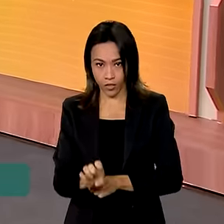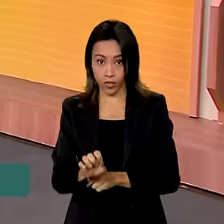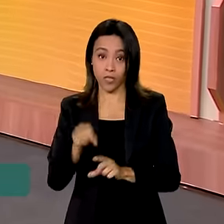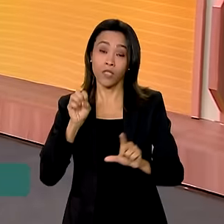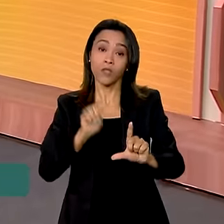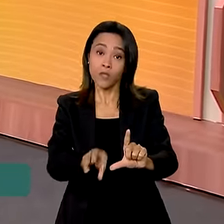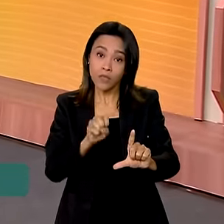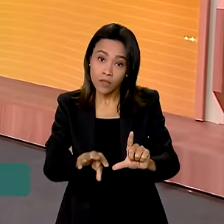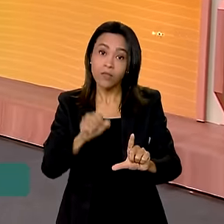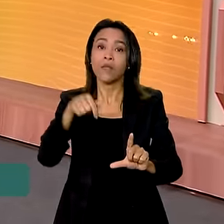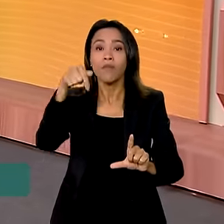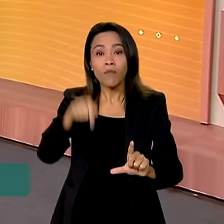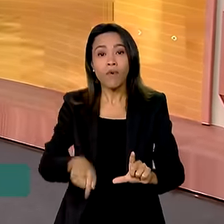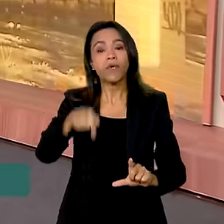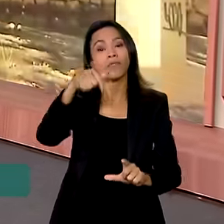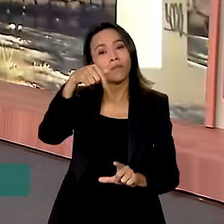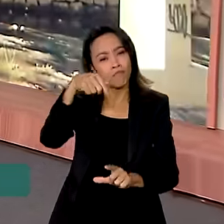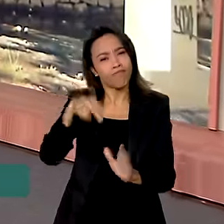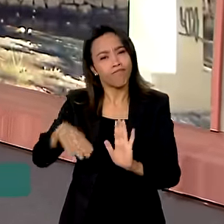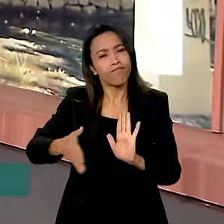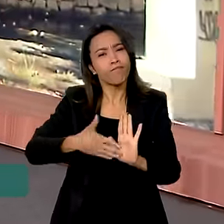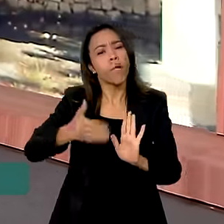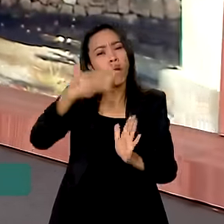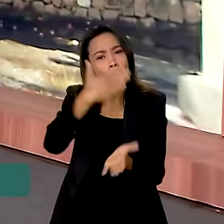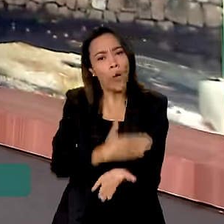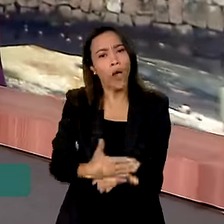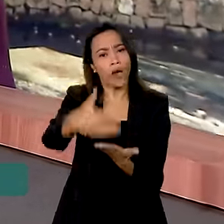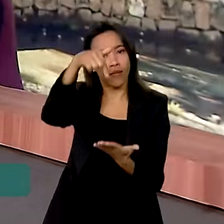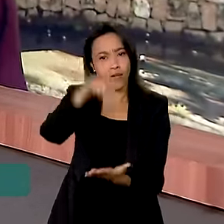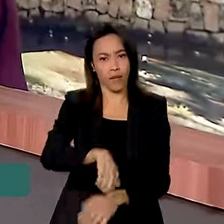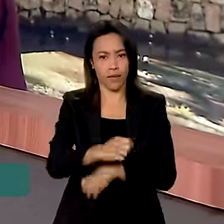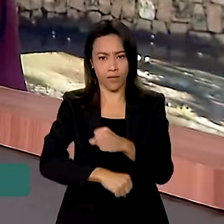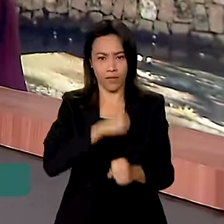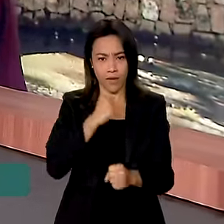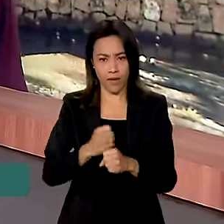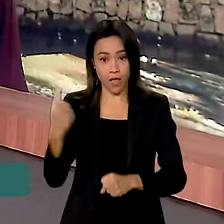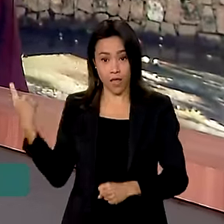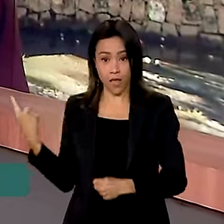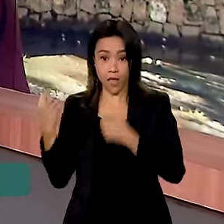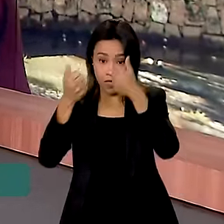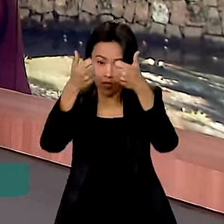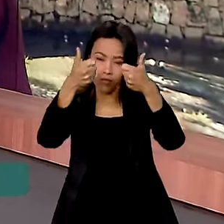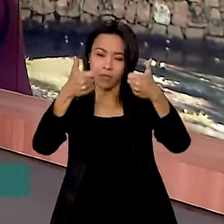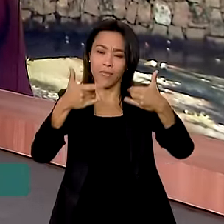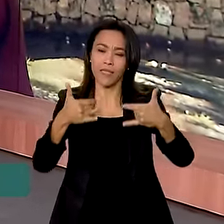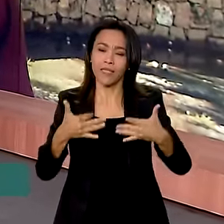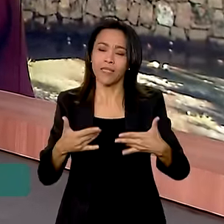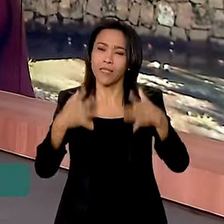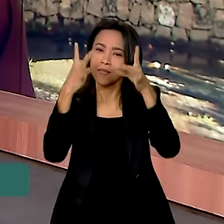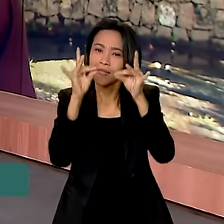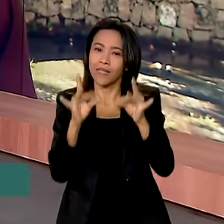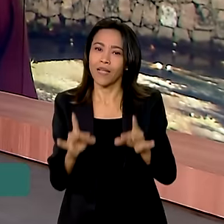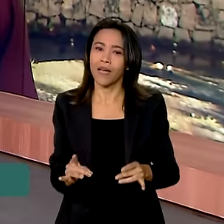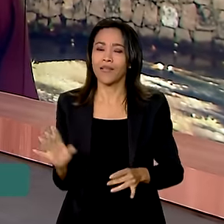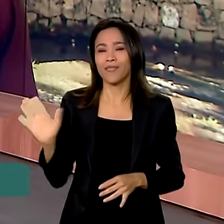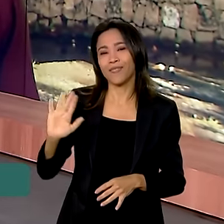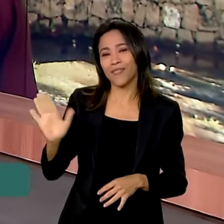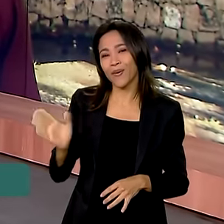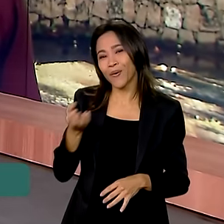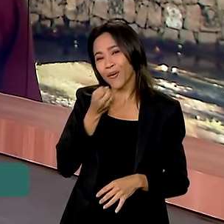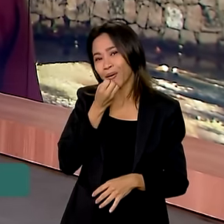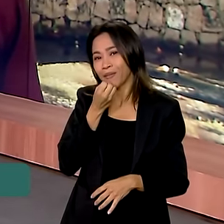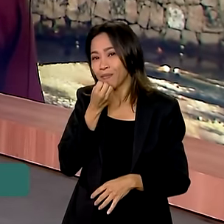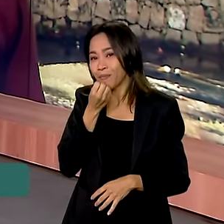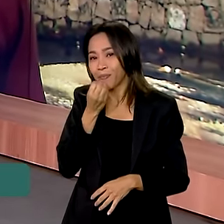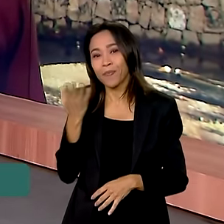deste ano. Vamos então para o Rio de Janeiro conversar ao vivo com o nosso repórter Tiago Pimenta, que tem todos os detalhes. Oi, Tiago, boa terça